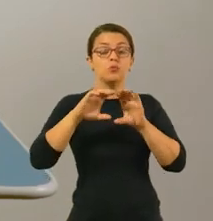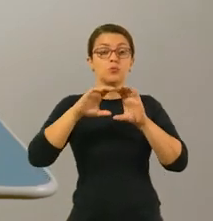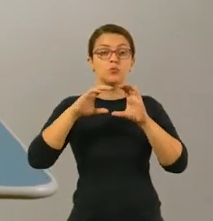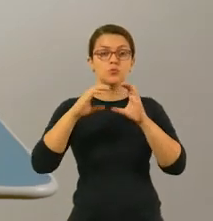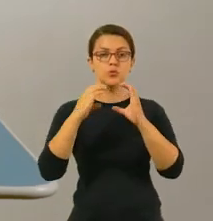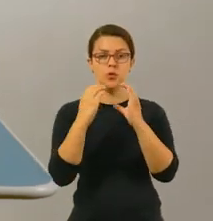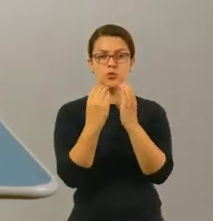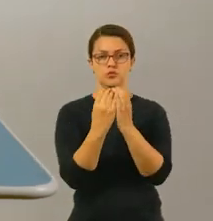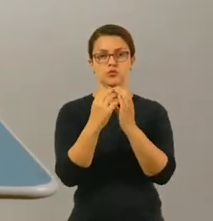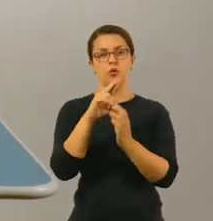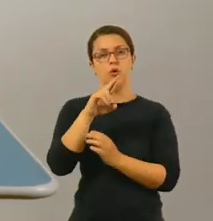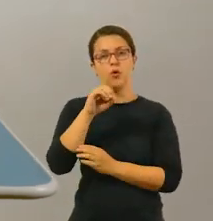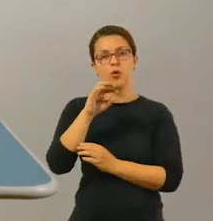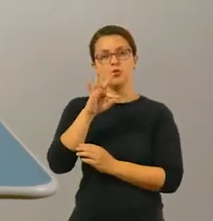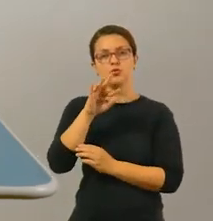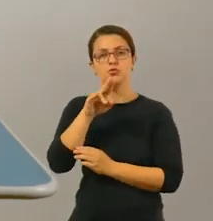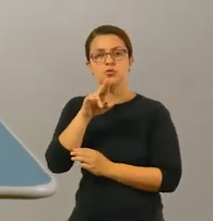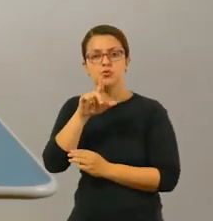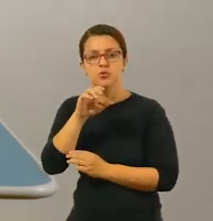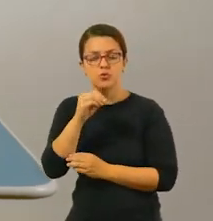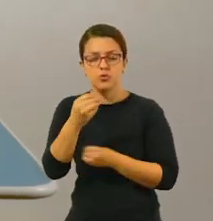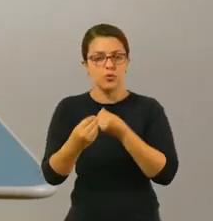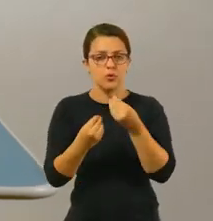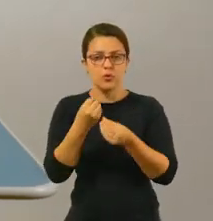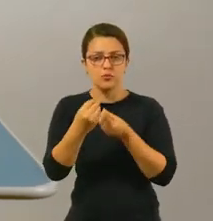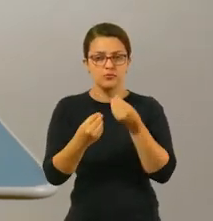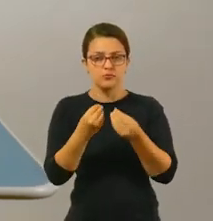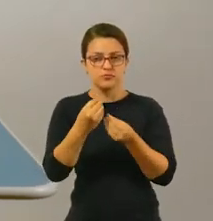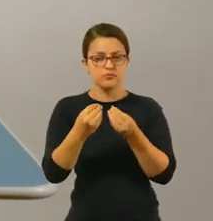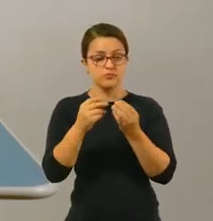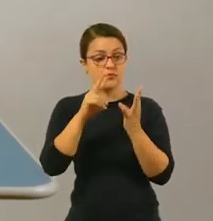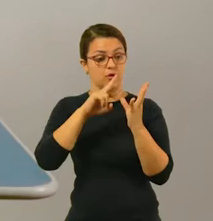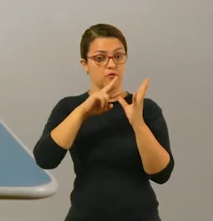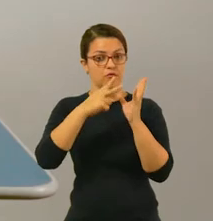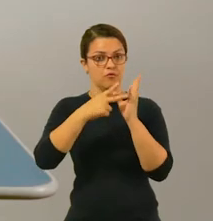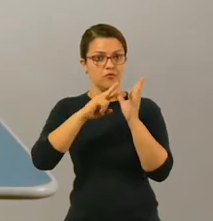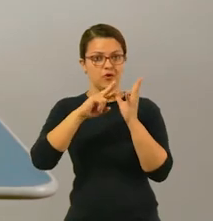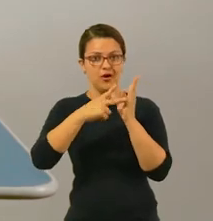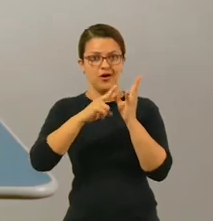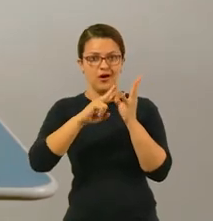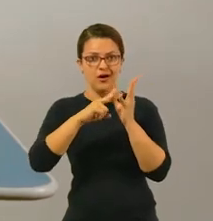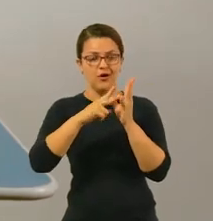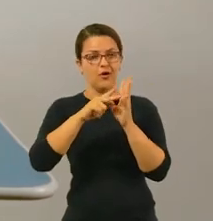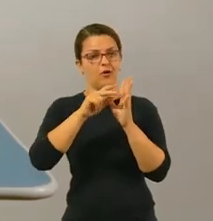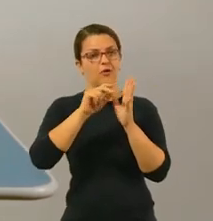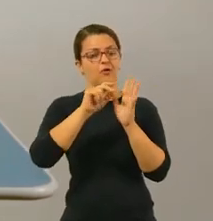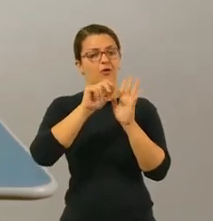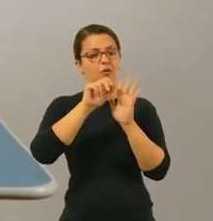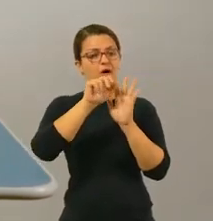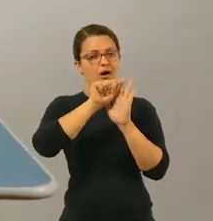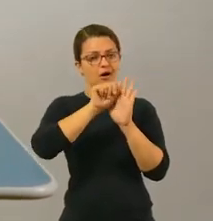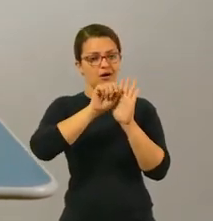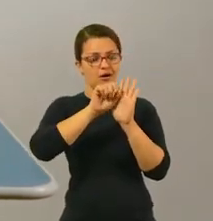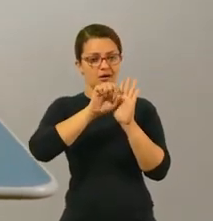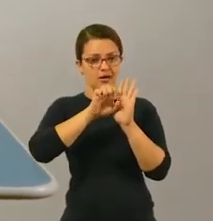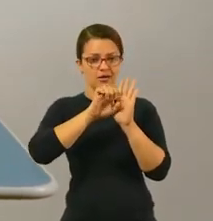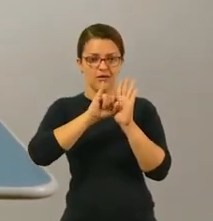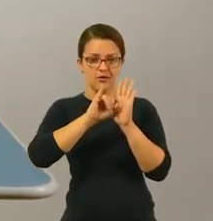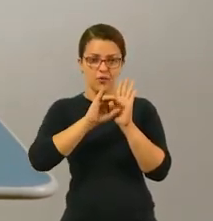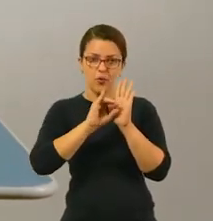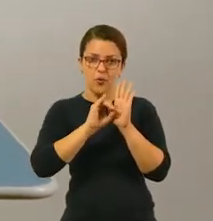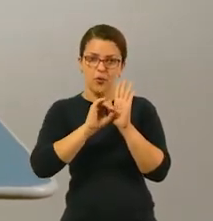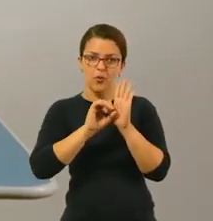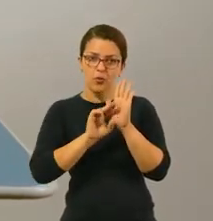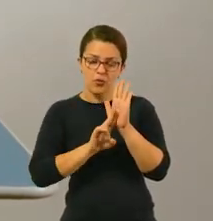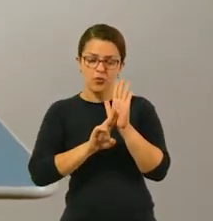desses produtos. O termo 1, porém, vai criar apenas com as vogais, conforme está apresentado aqui. E o termo 2